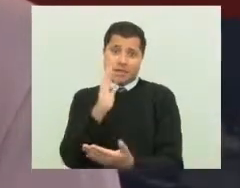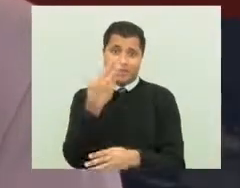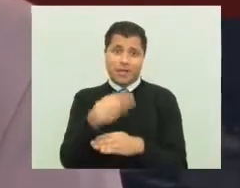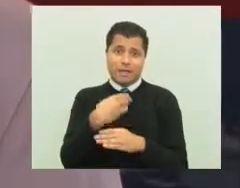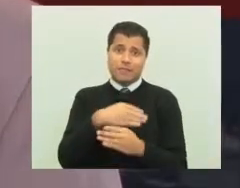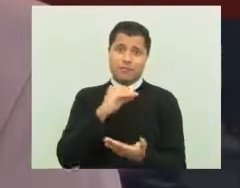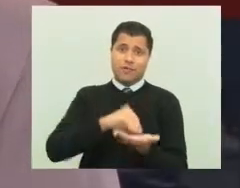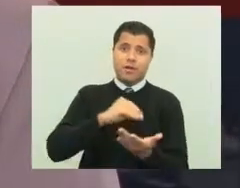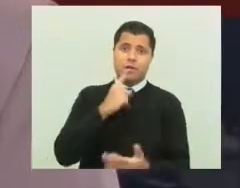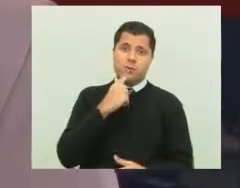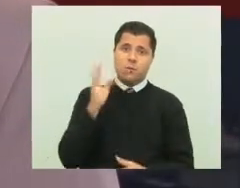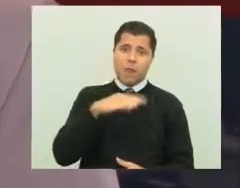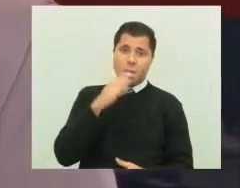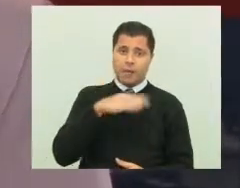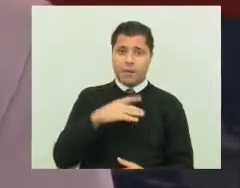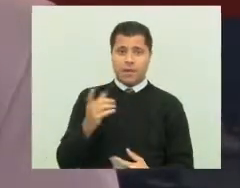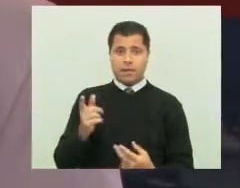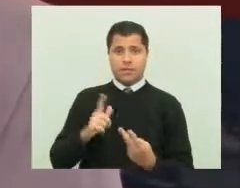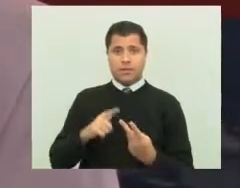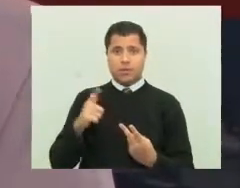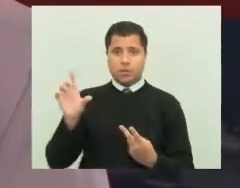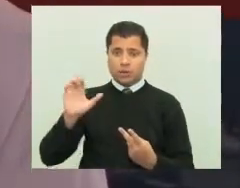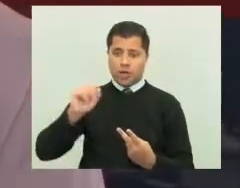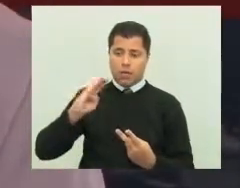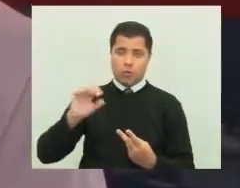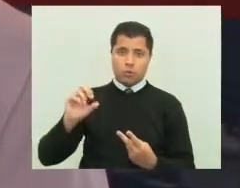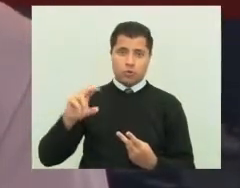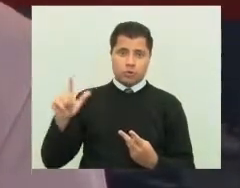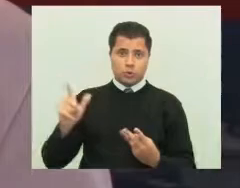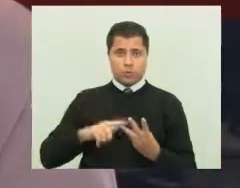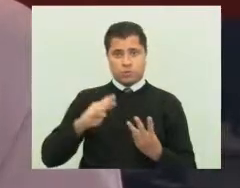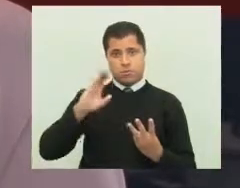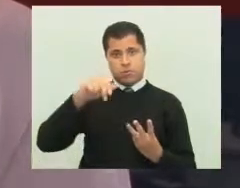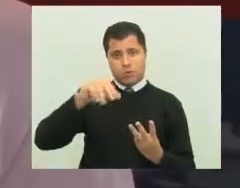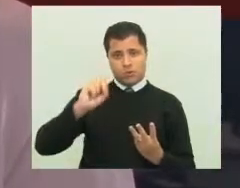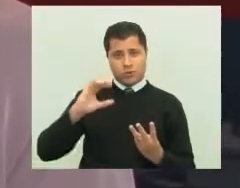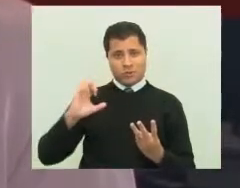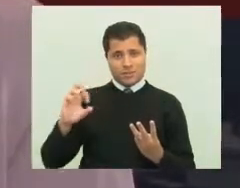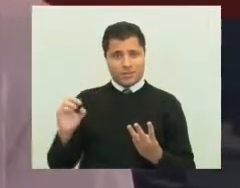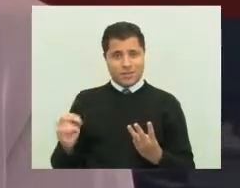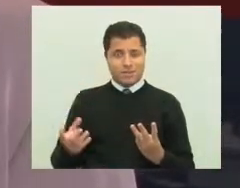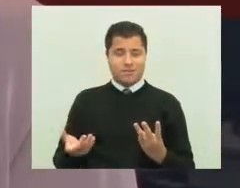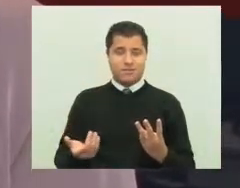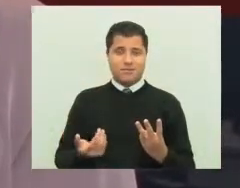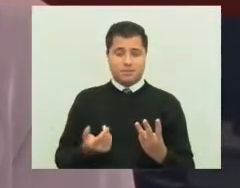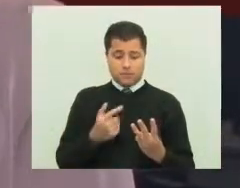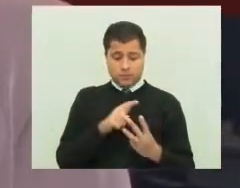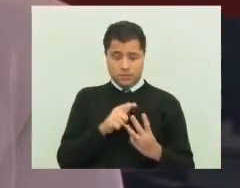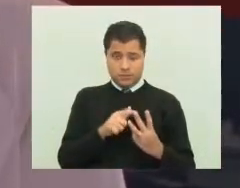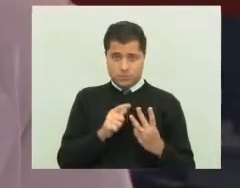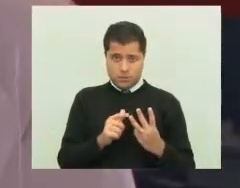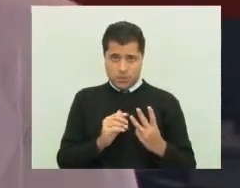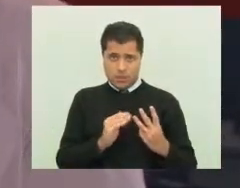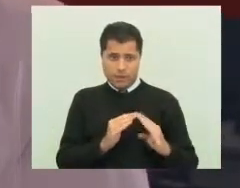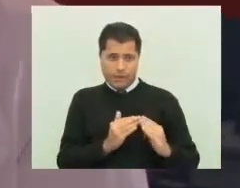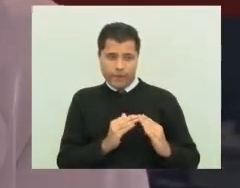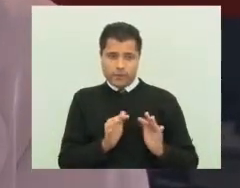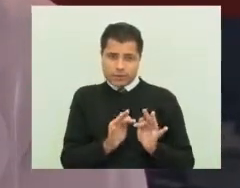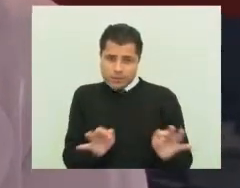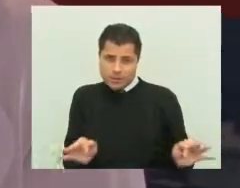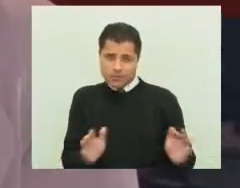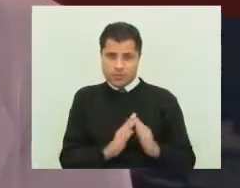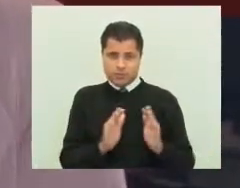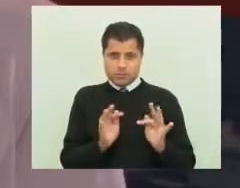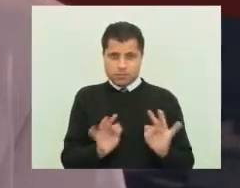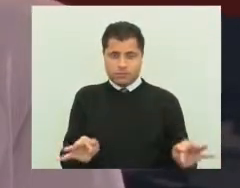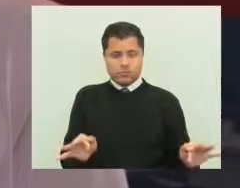Pimentas, na região do Cabo Sul, do Bom Sucesso, em todas essas regiões de periferia, a gente tem a falta